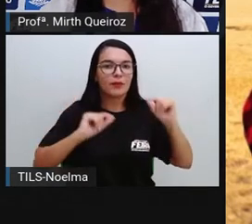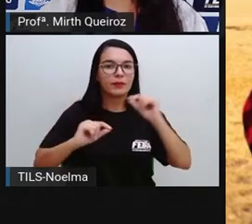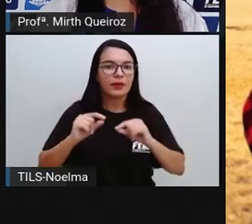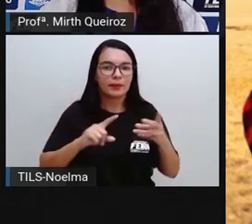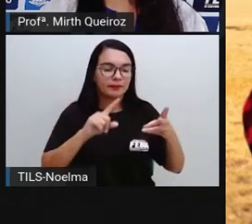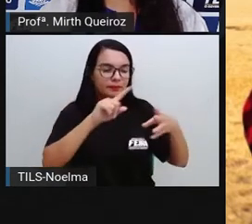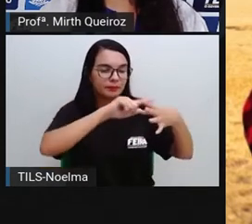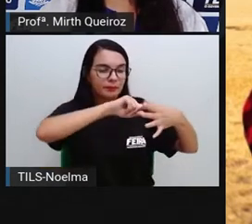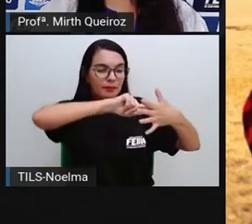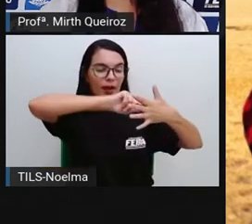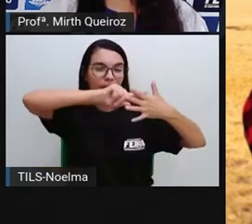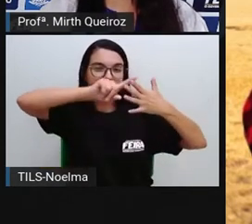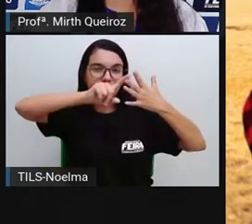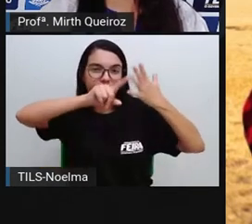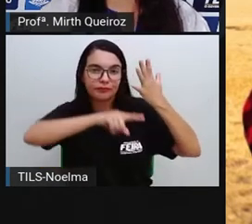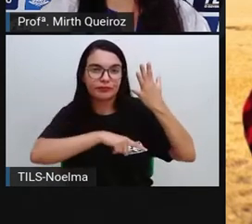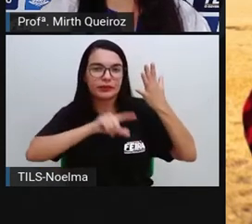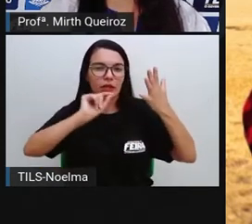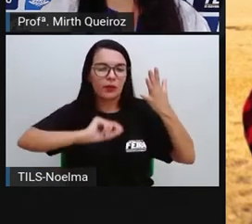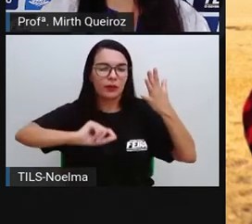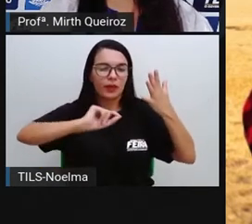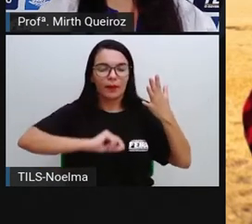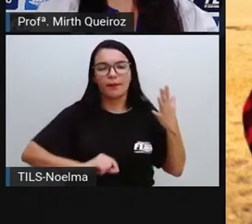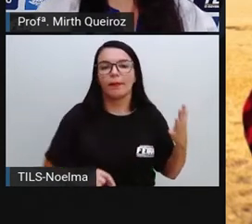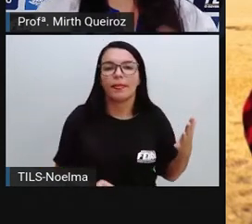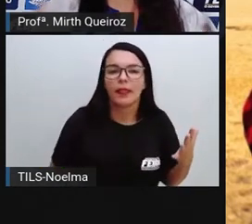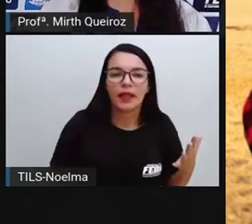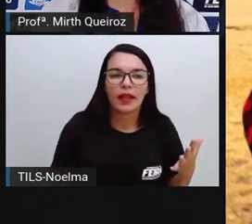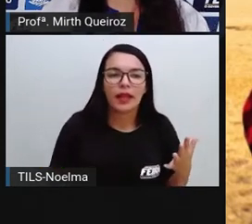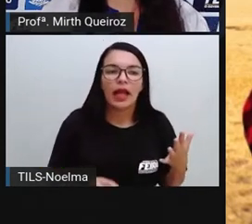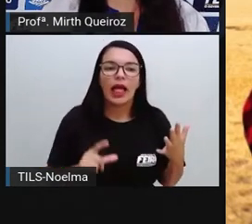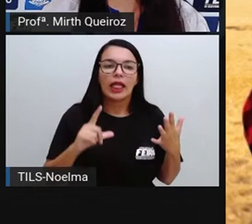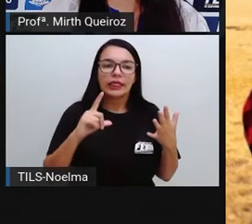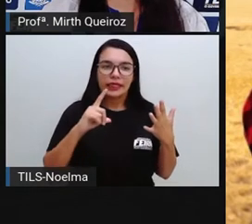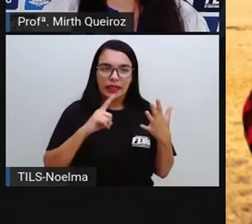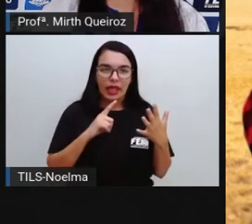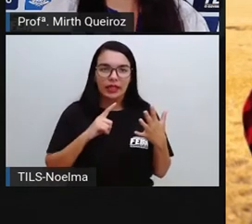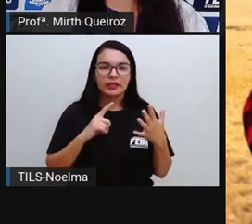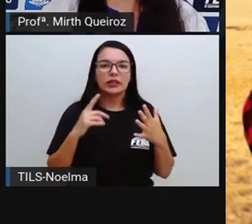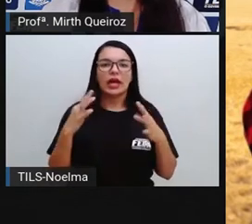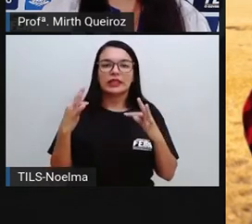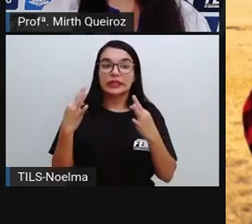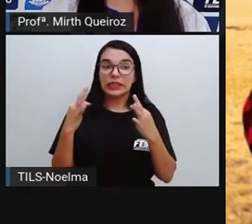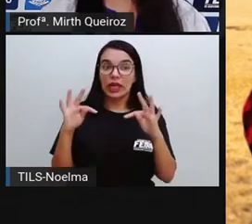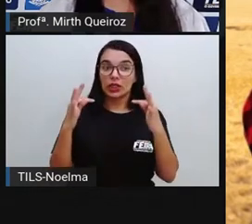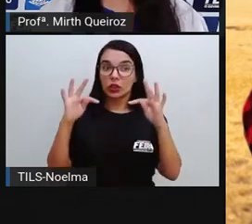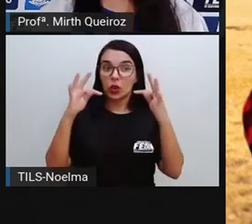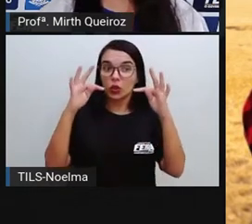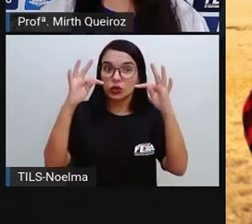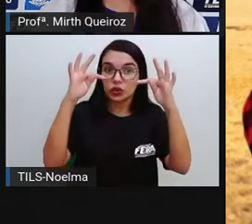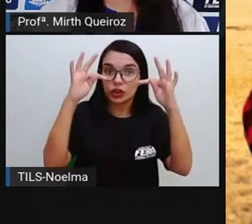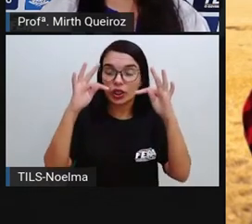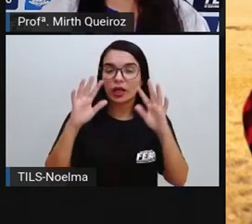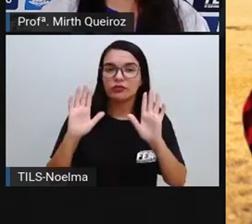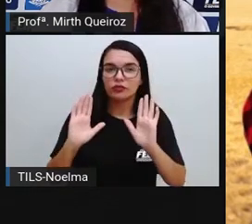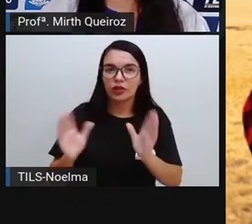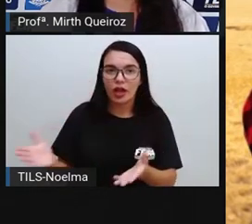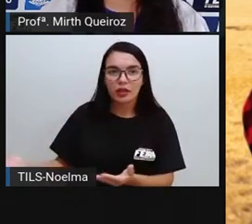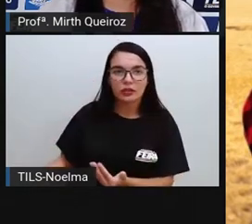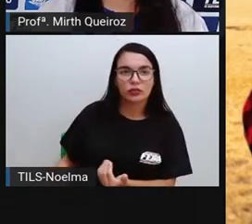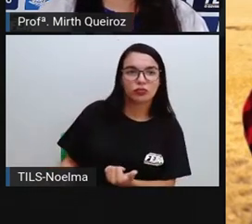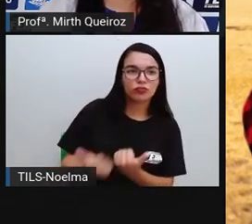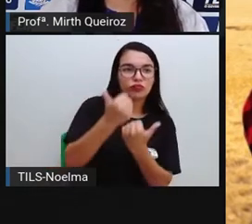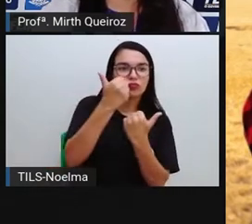a tecnologia empregada, né? A modificação dessa paisagem rural é de acordo aí também com essa